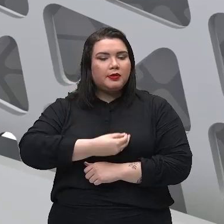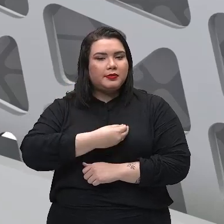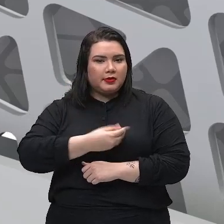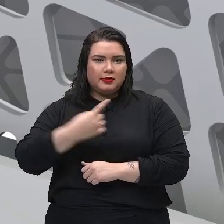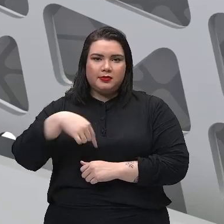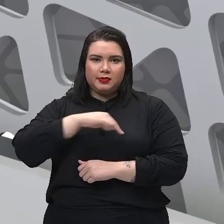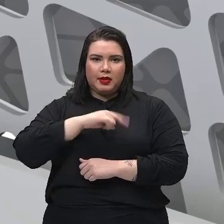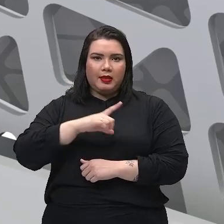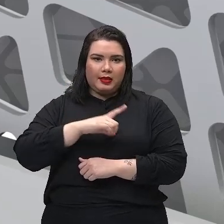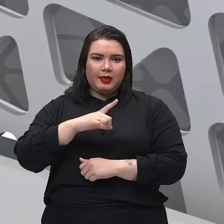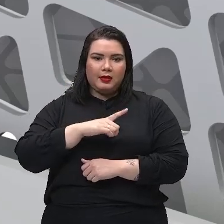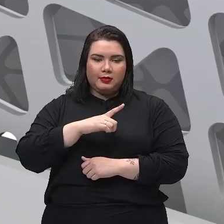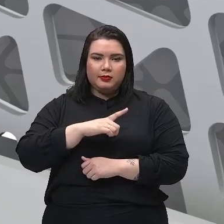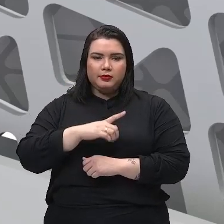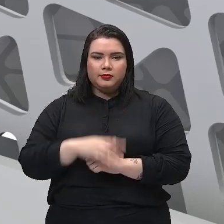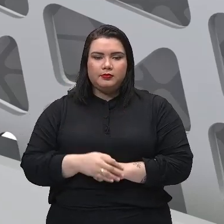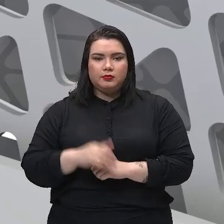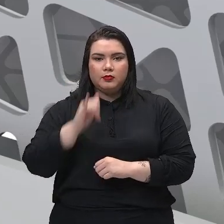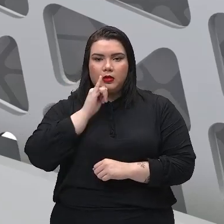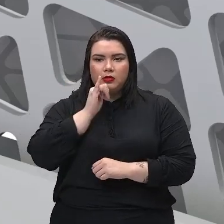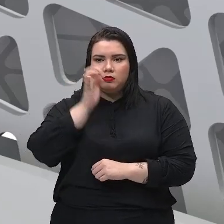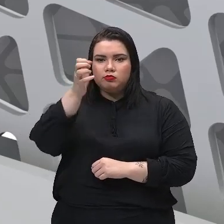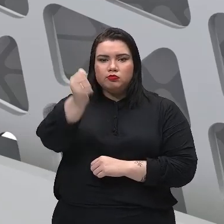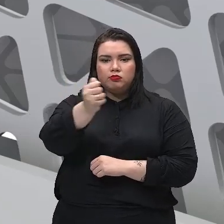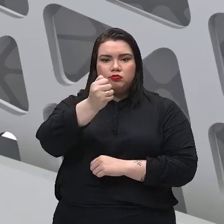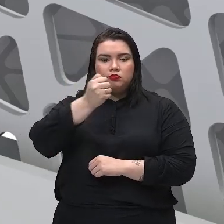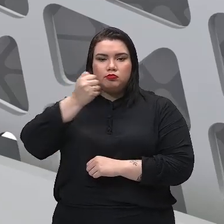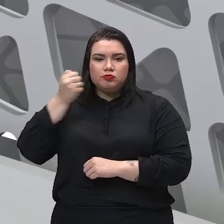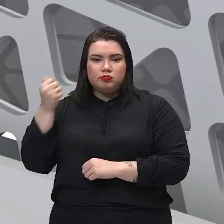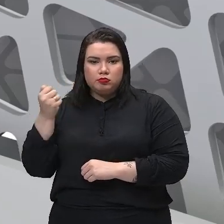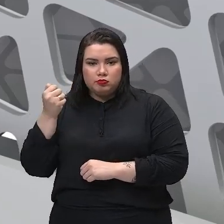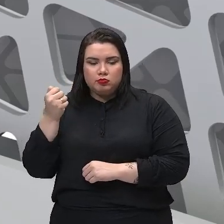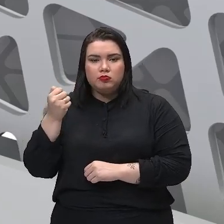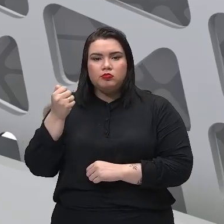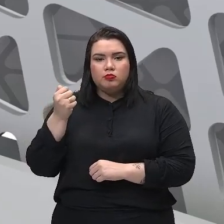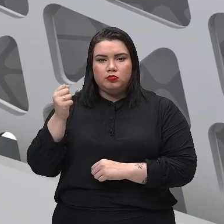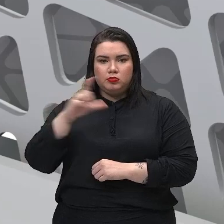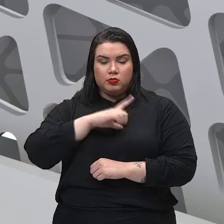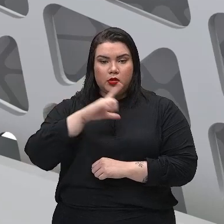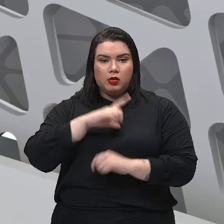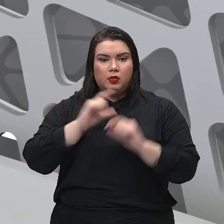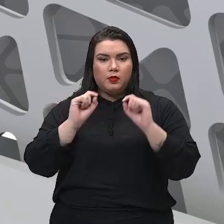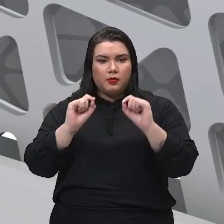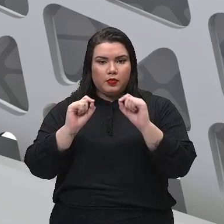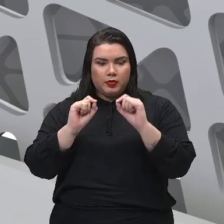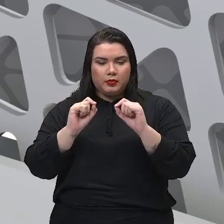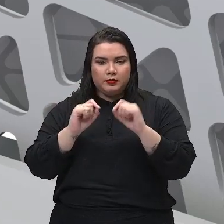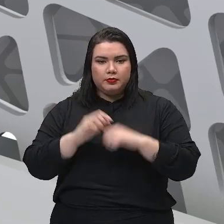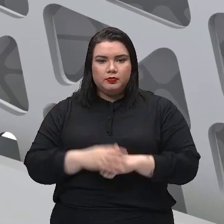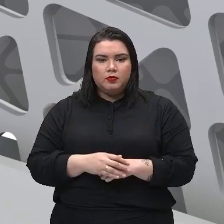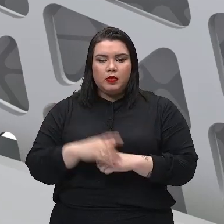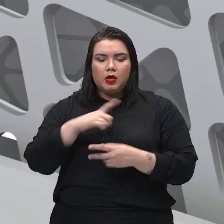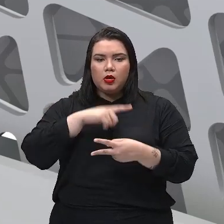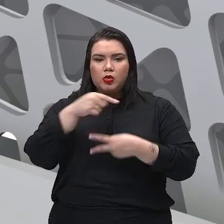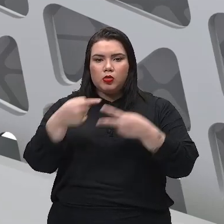em que a região de resfriamento está na parte superior, e esse